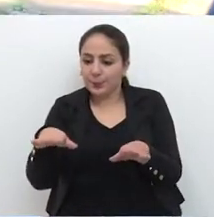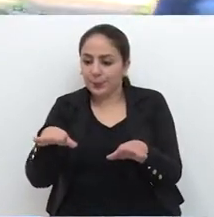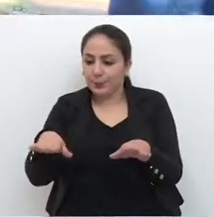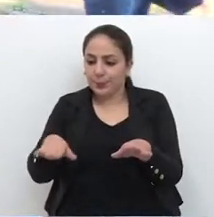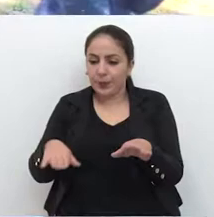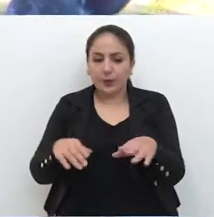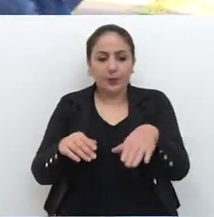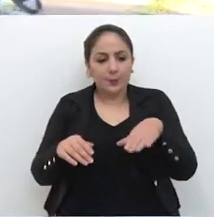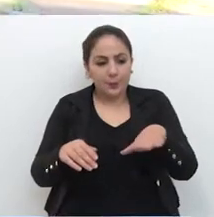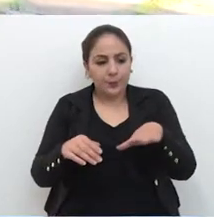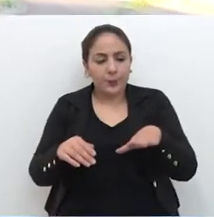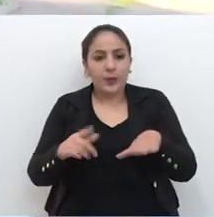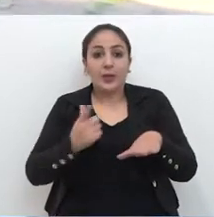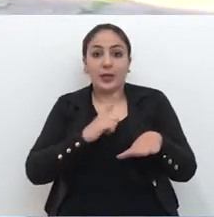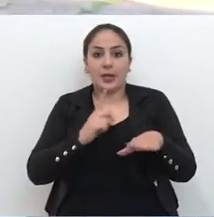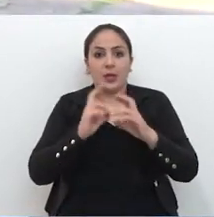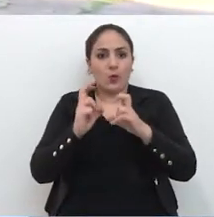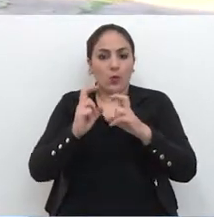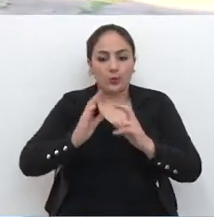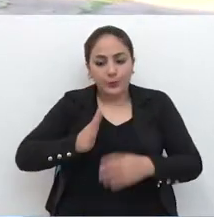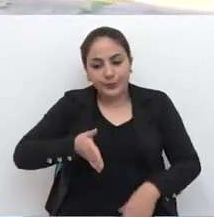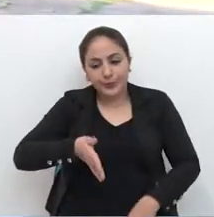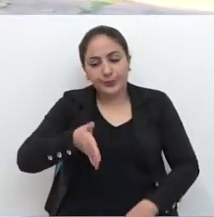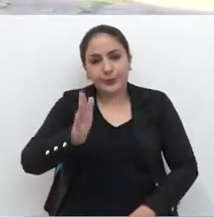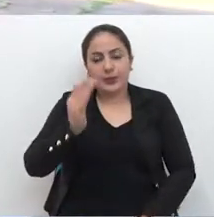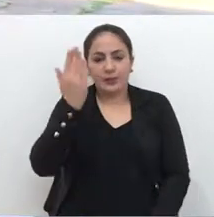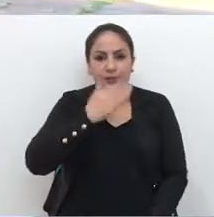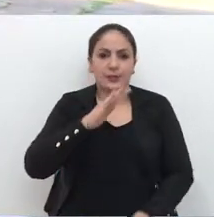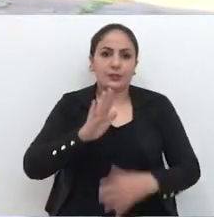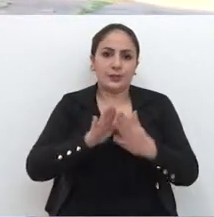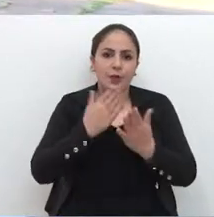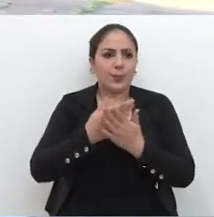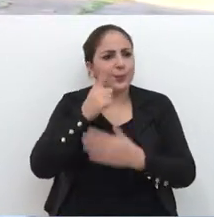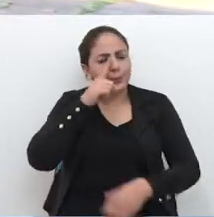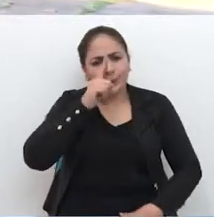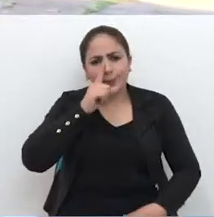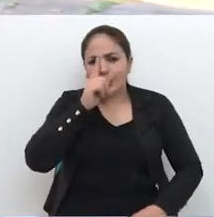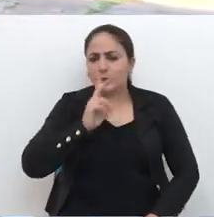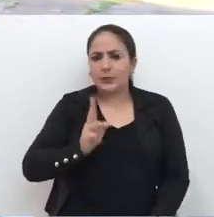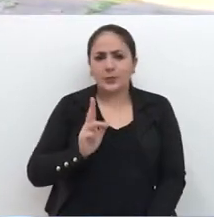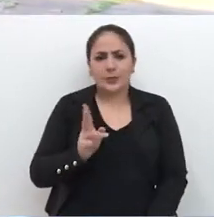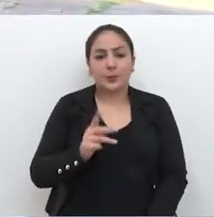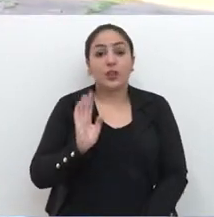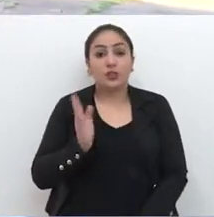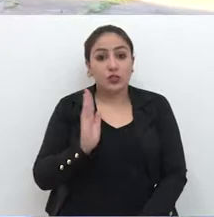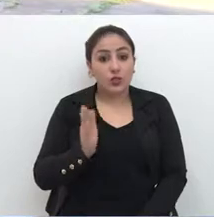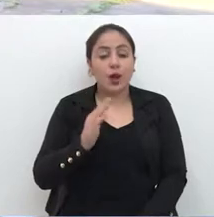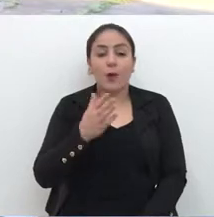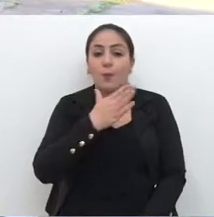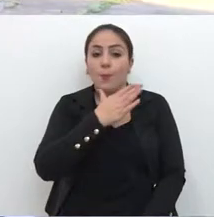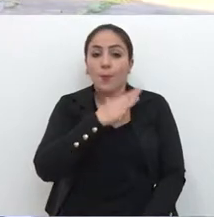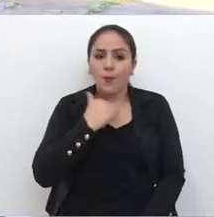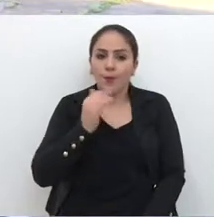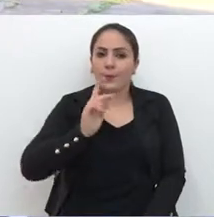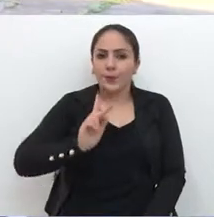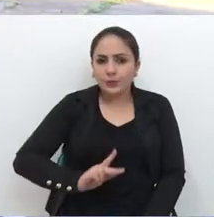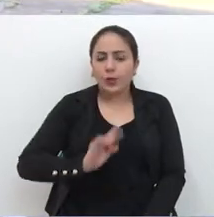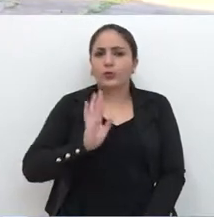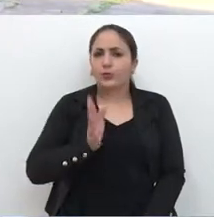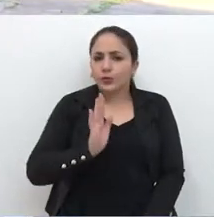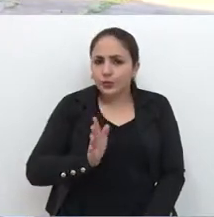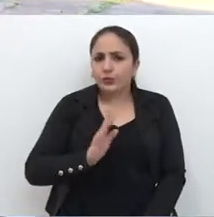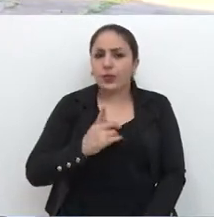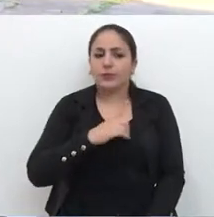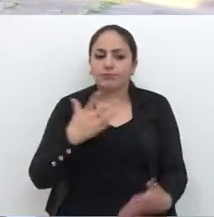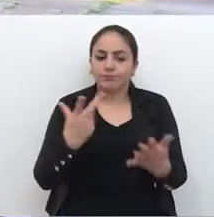lados, e ainda passa o ônibus, bem na frente do colégio. Então é um perigo constante. Já se perderam vidas, já se